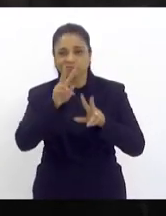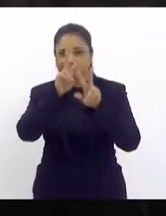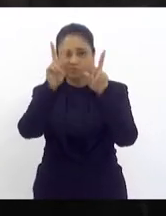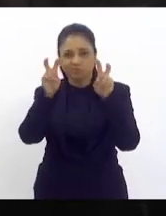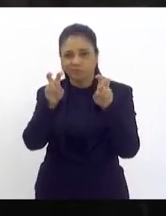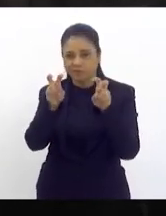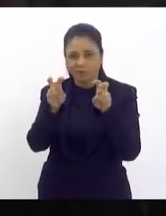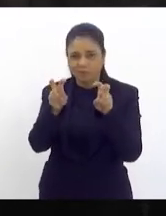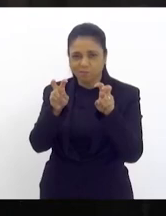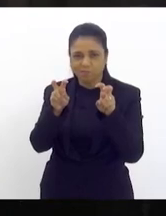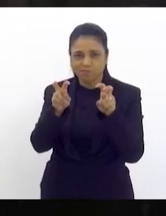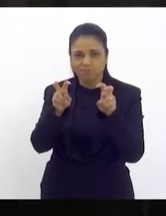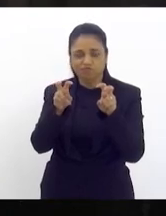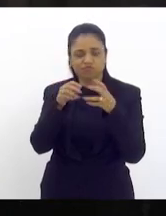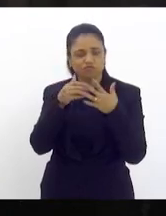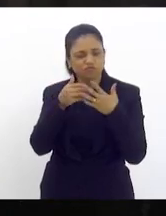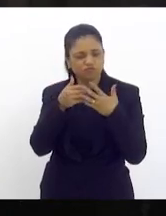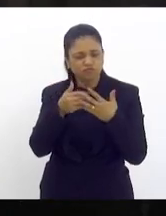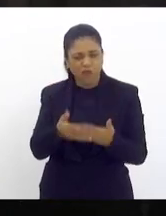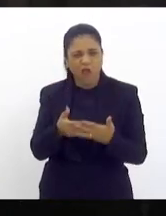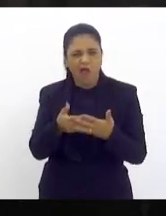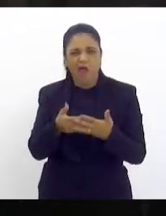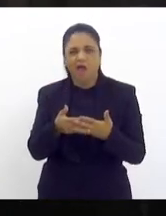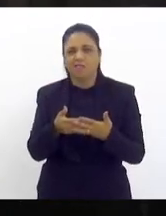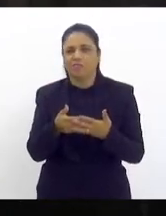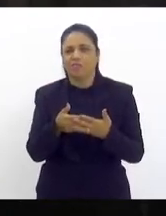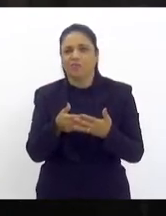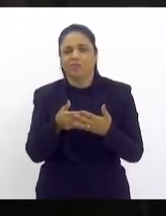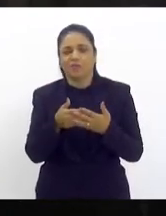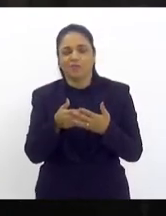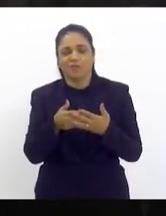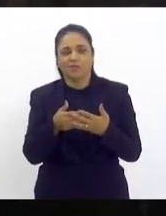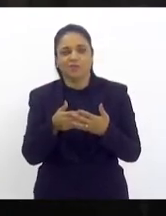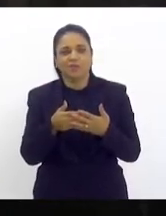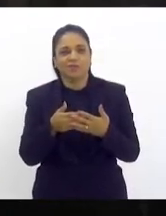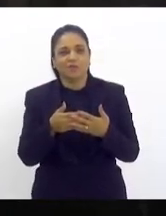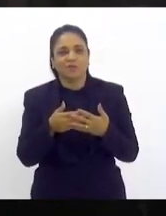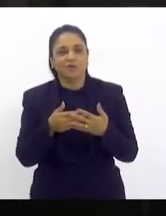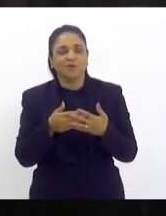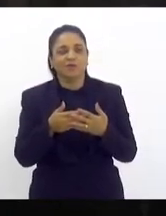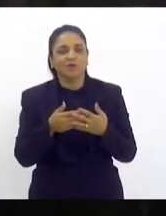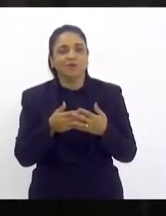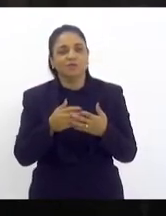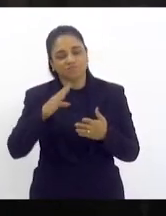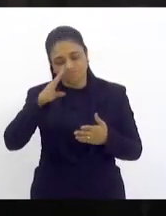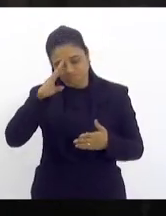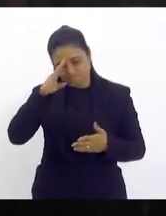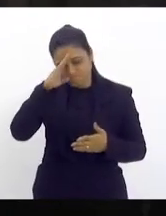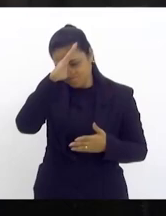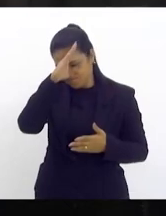até chato de se tratar que é sobre o Bolsonaro